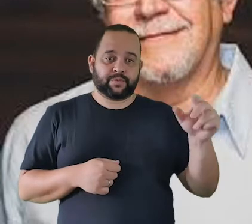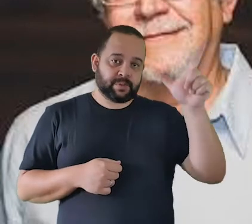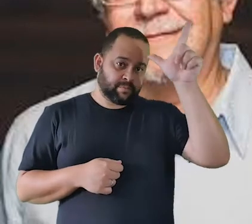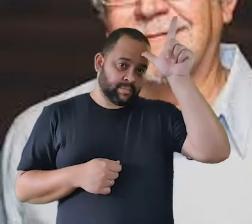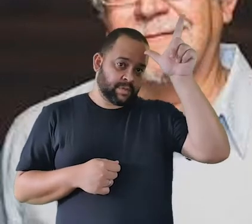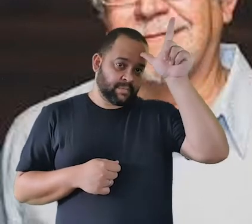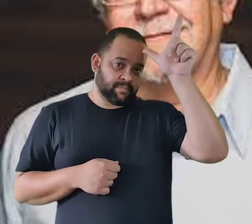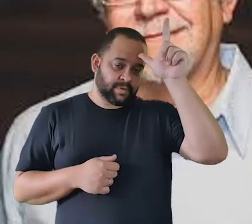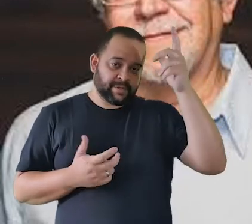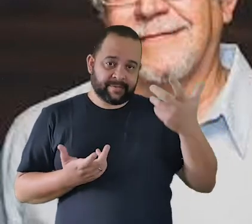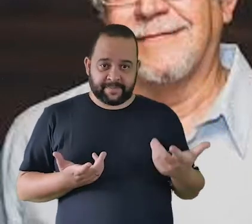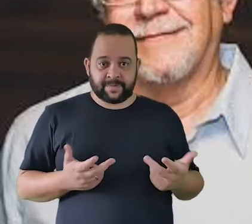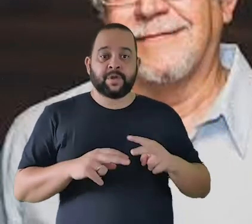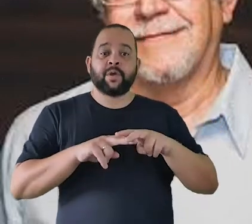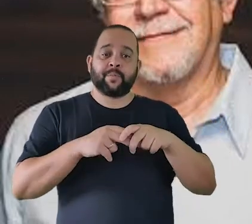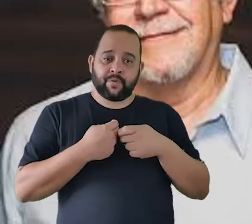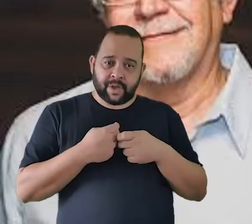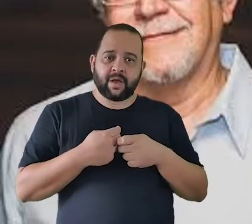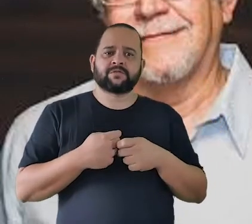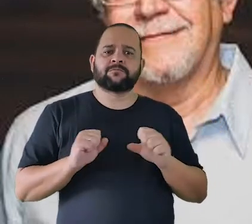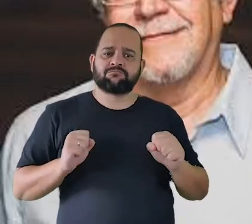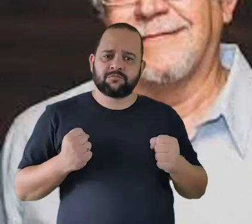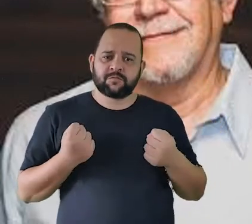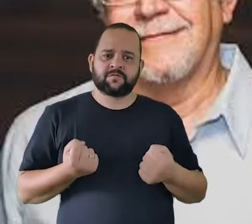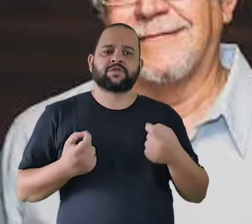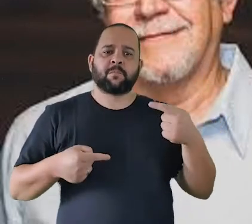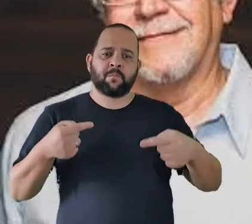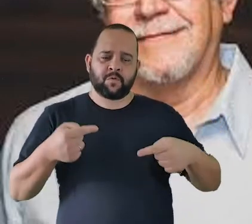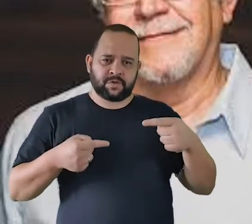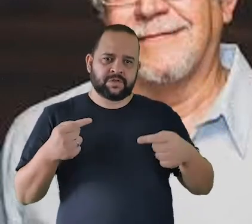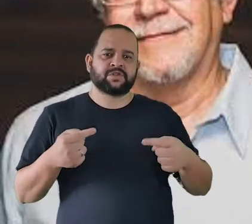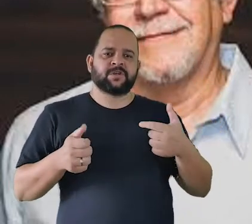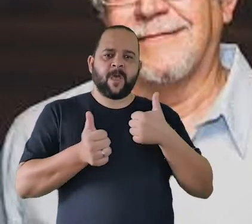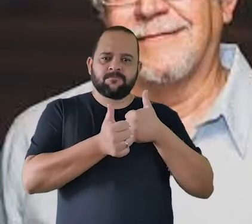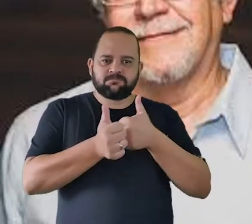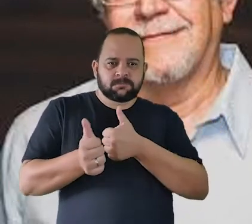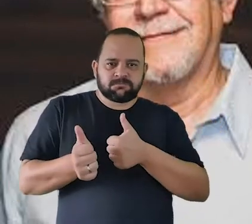atuação política dele ele é perseguido tanto